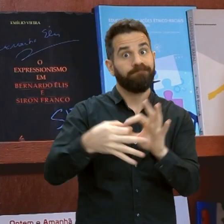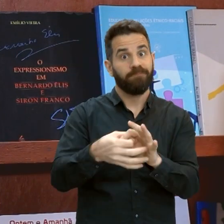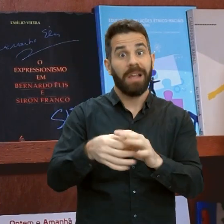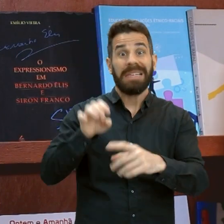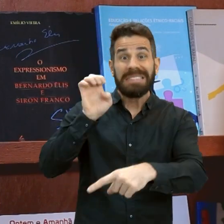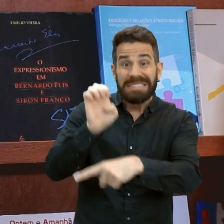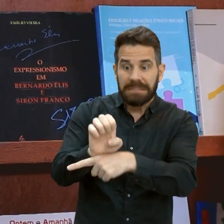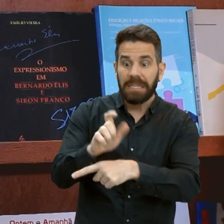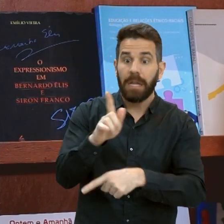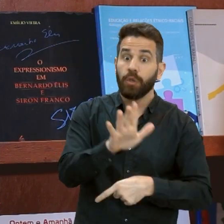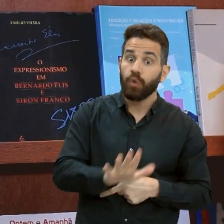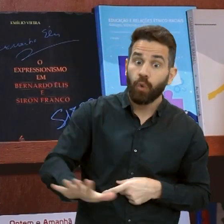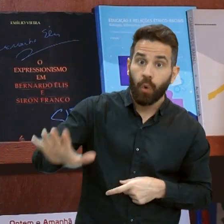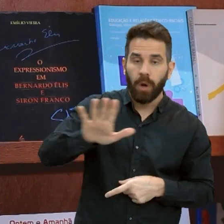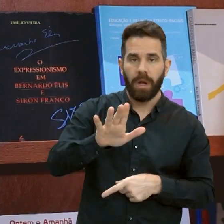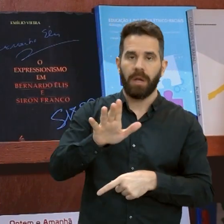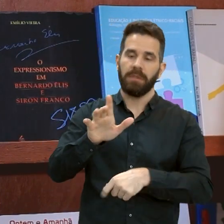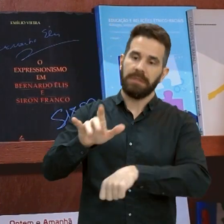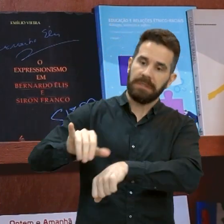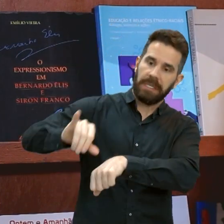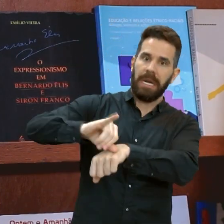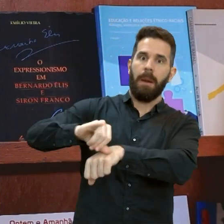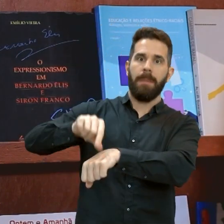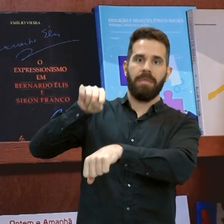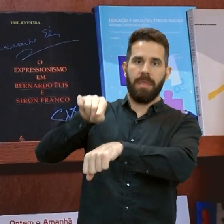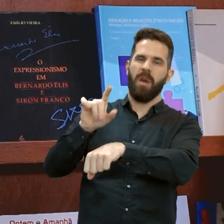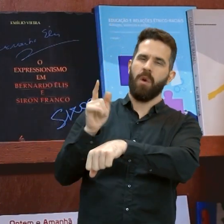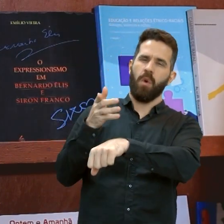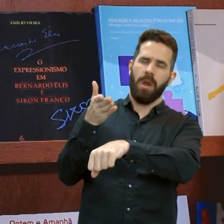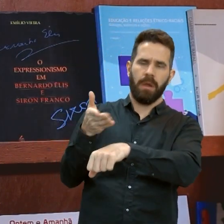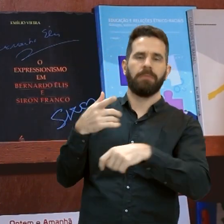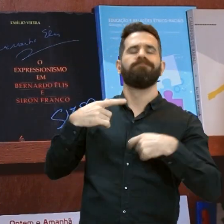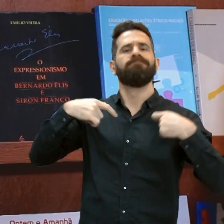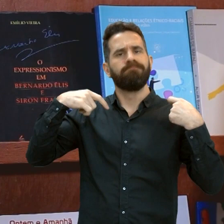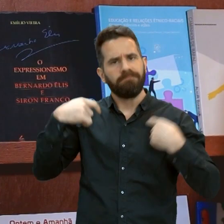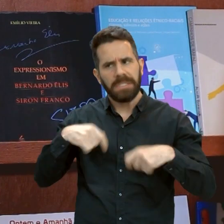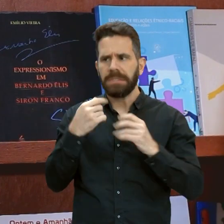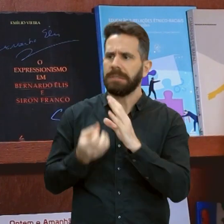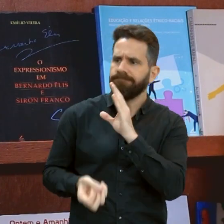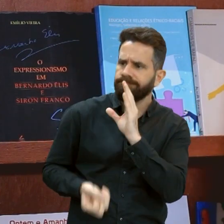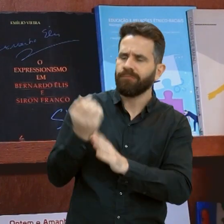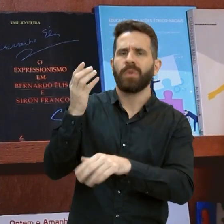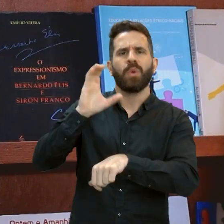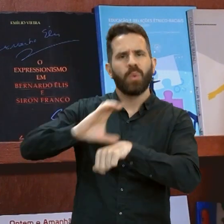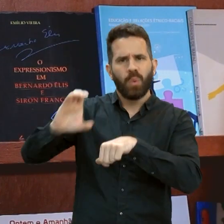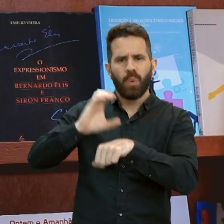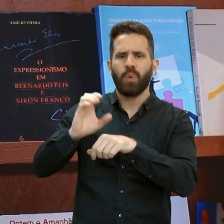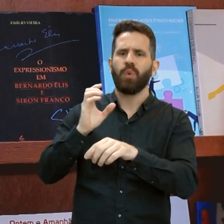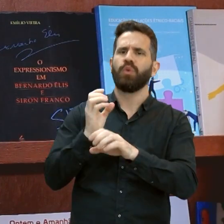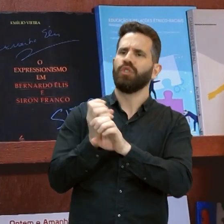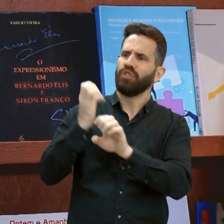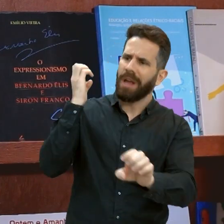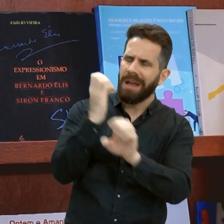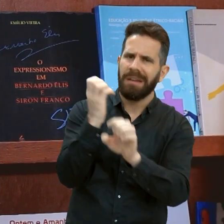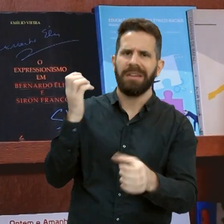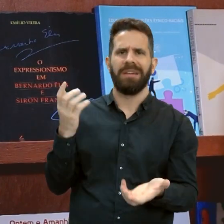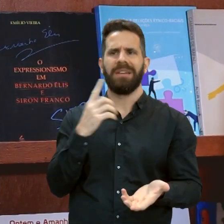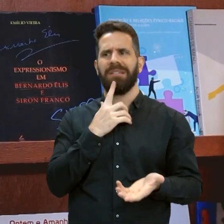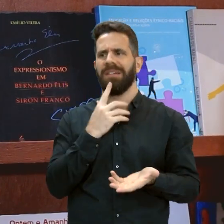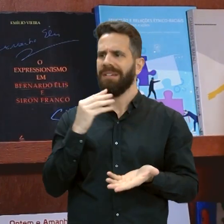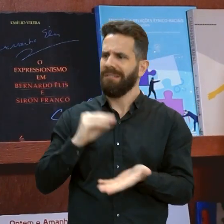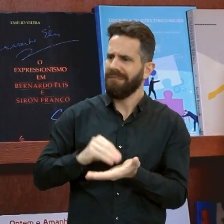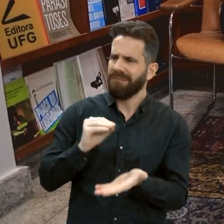estado e Goiânia como uma capital que precisava ter um curso de engenharia, um curso de medicina, precisava ter uma